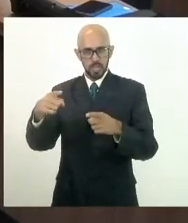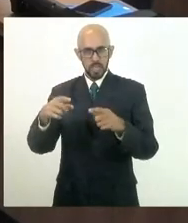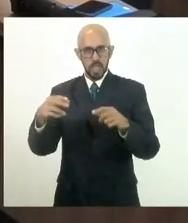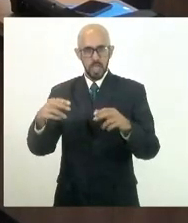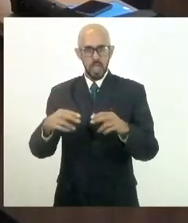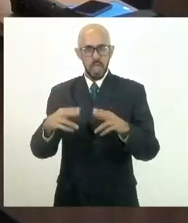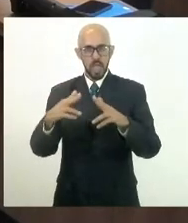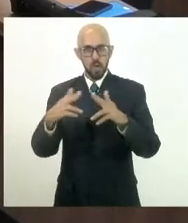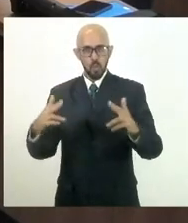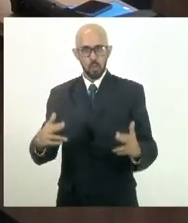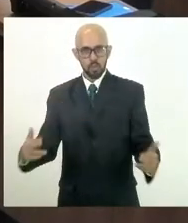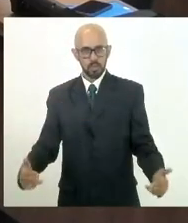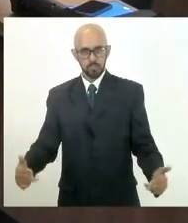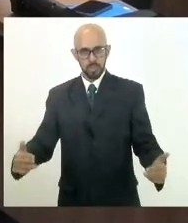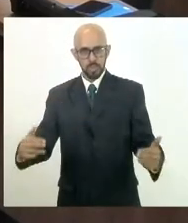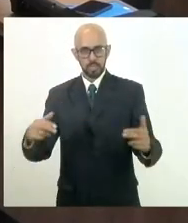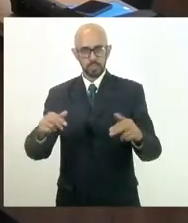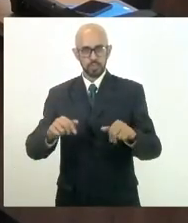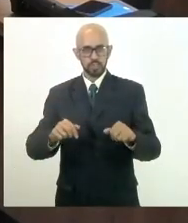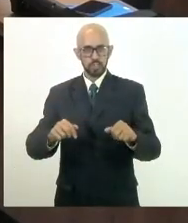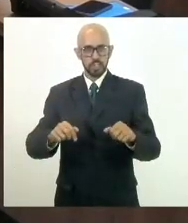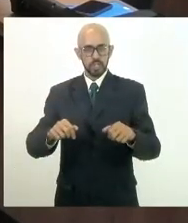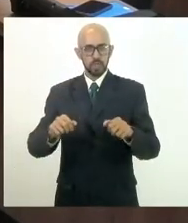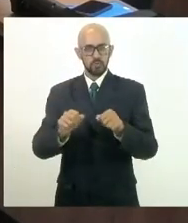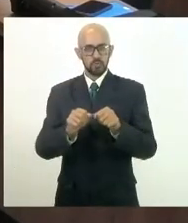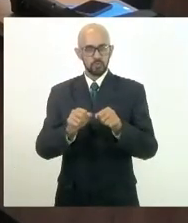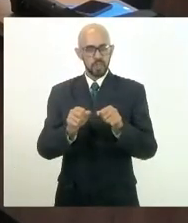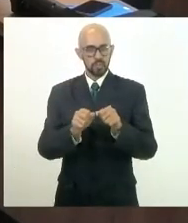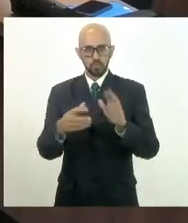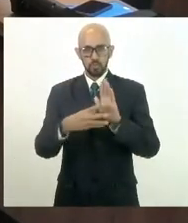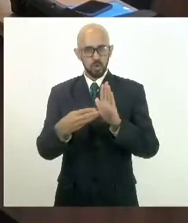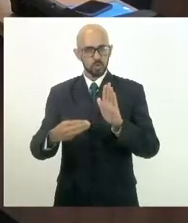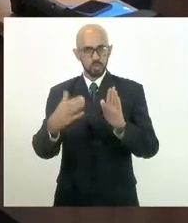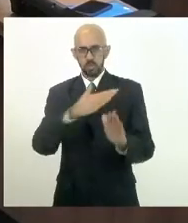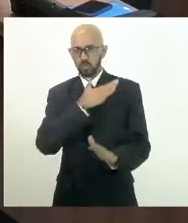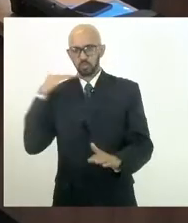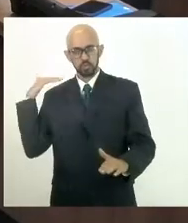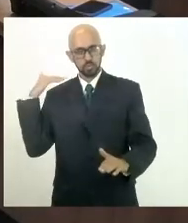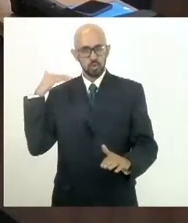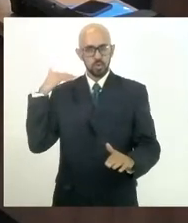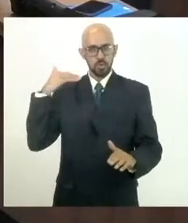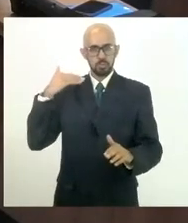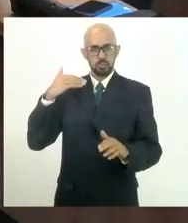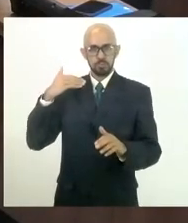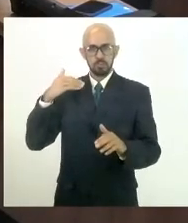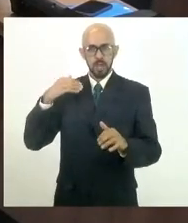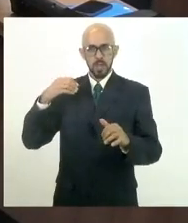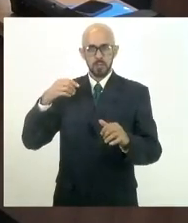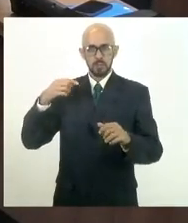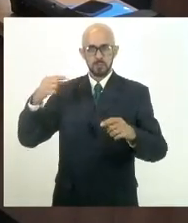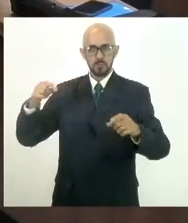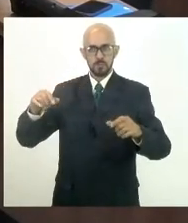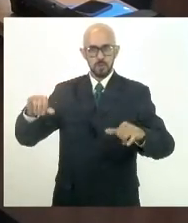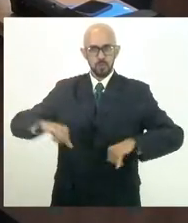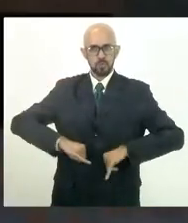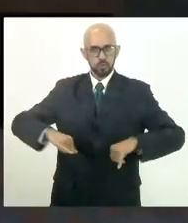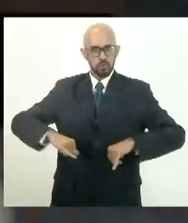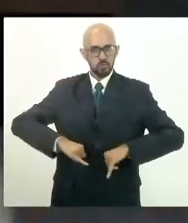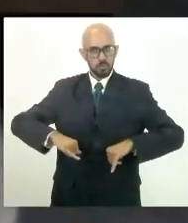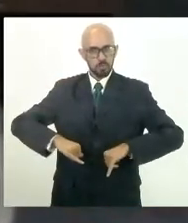assassina, eu diria, tortura psicológica, entendeu? E